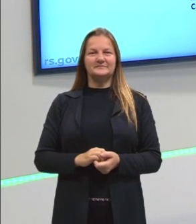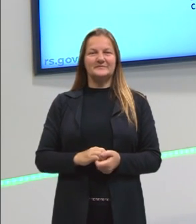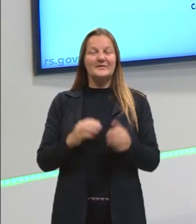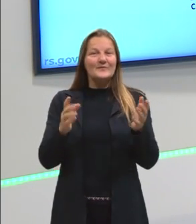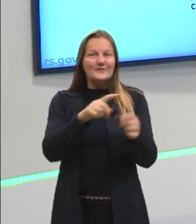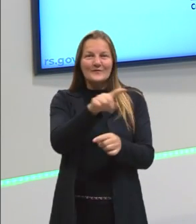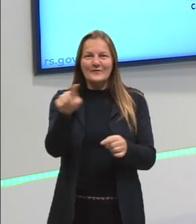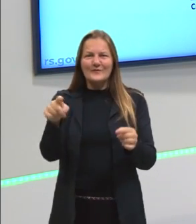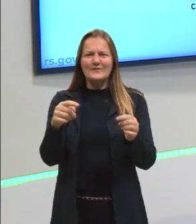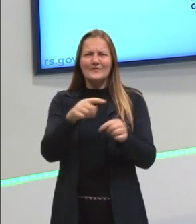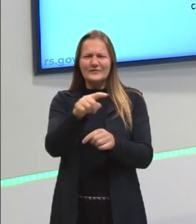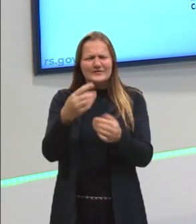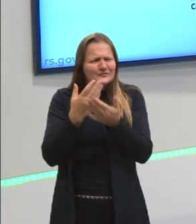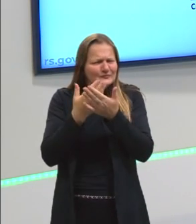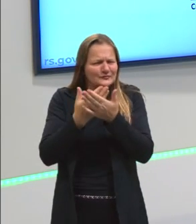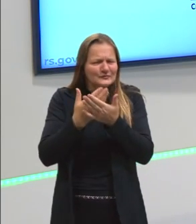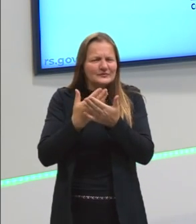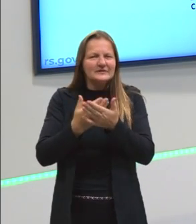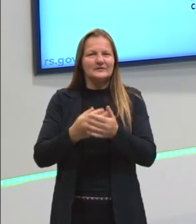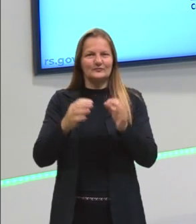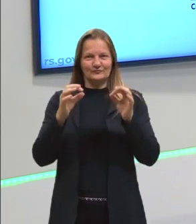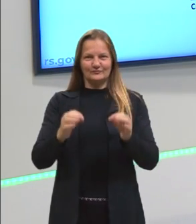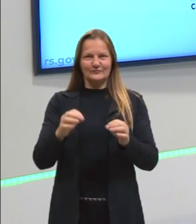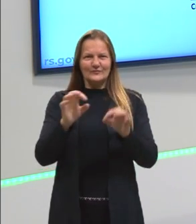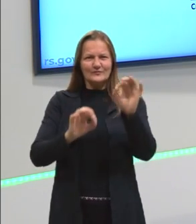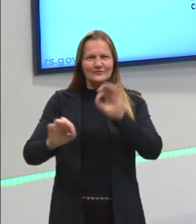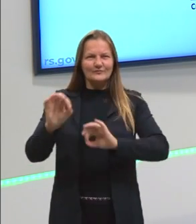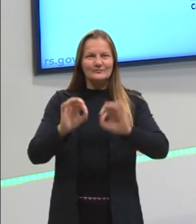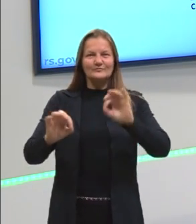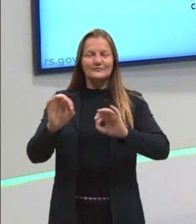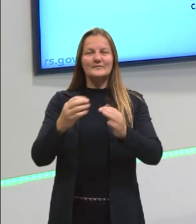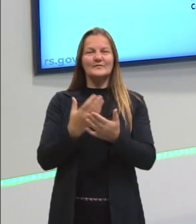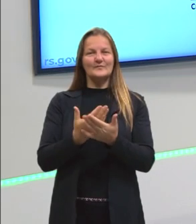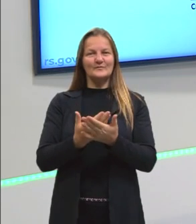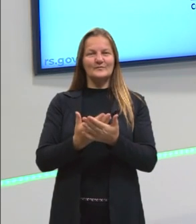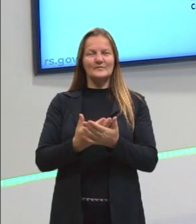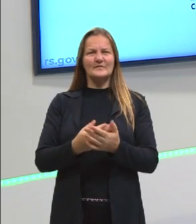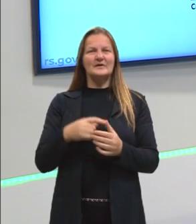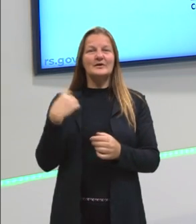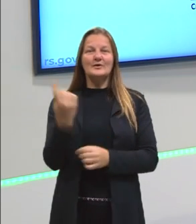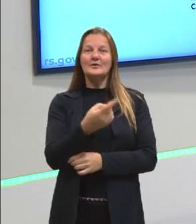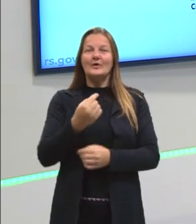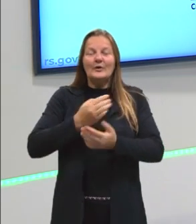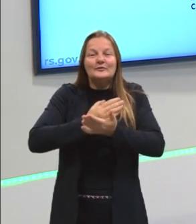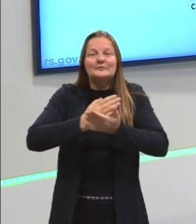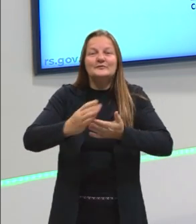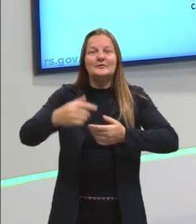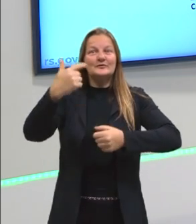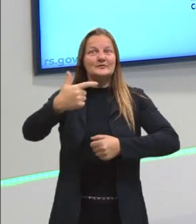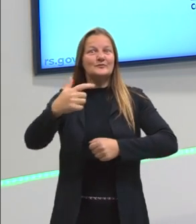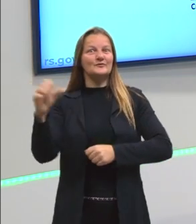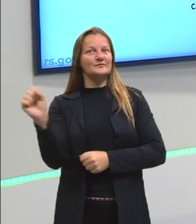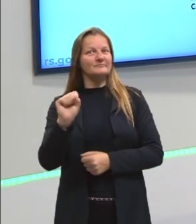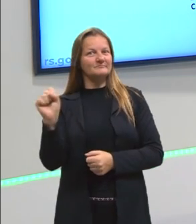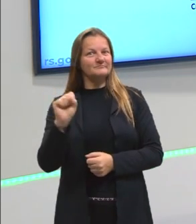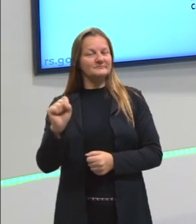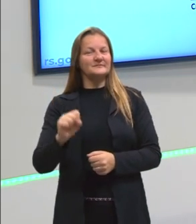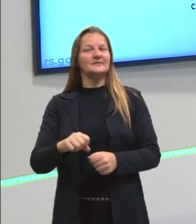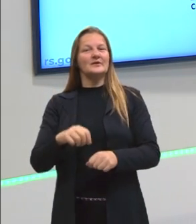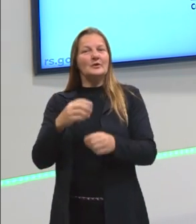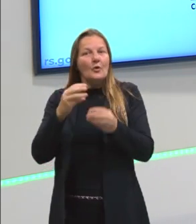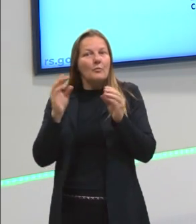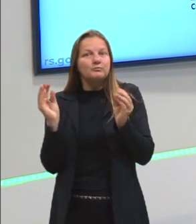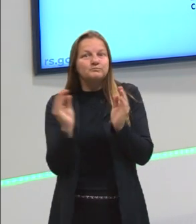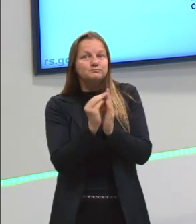esperando que você esteja estudando, com certeza você está organizado nas suas aulas, já estamos entrando no segundo semestre, não deixe